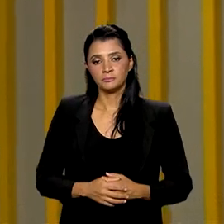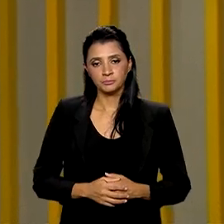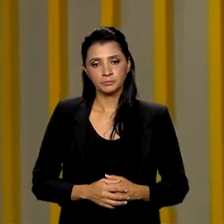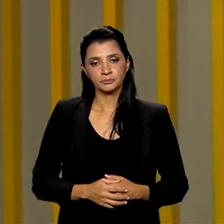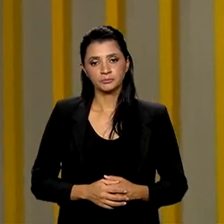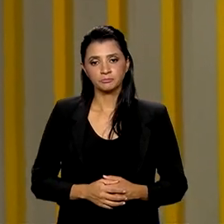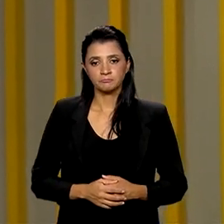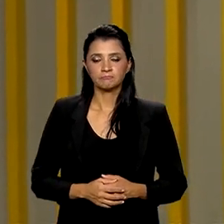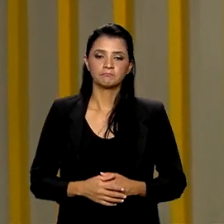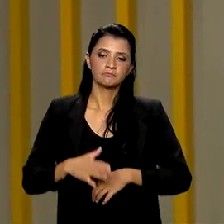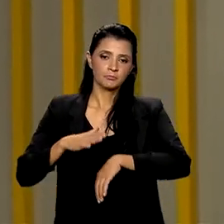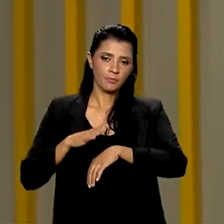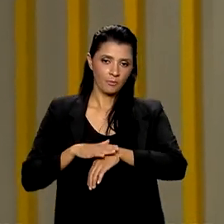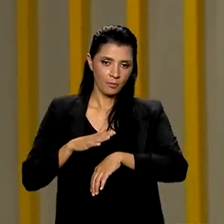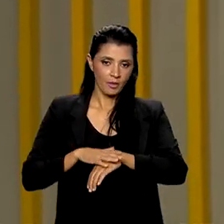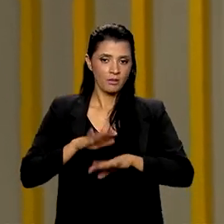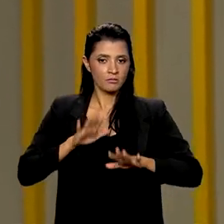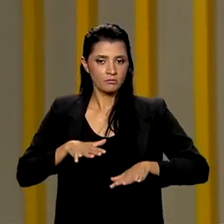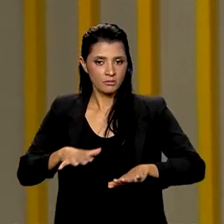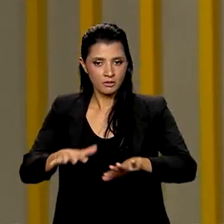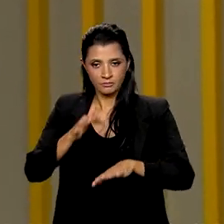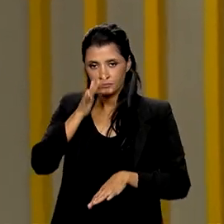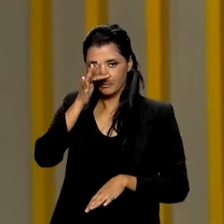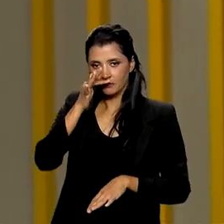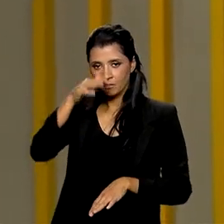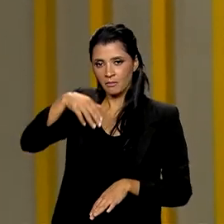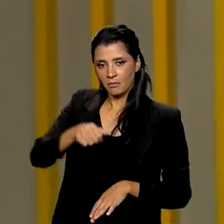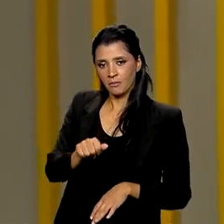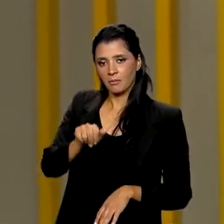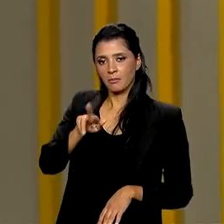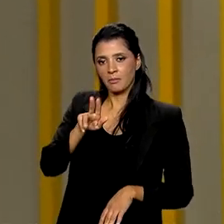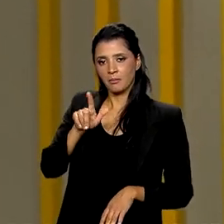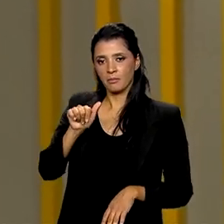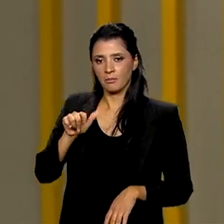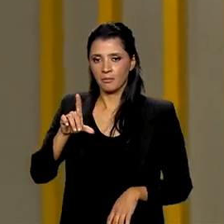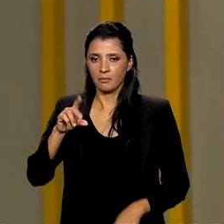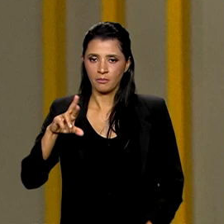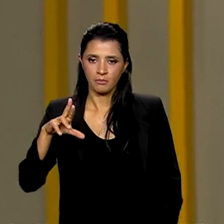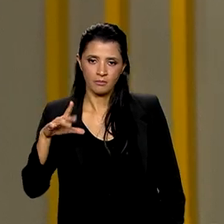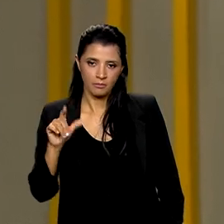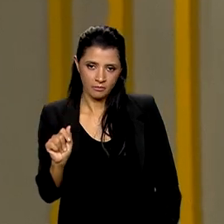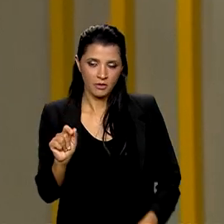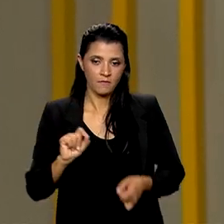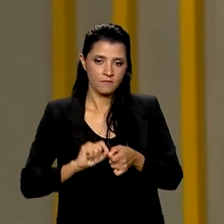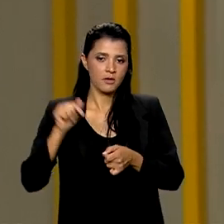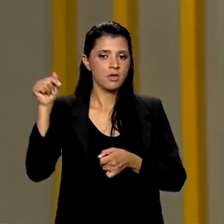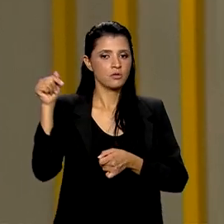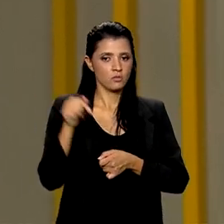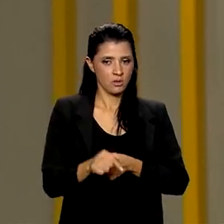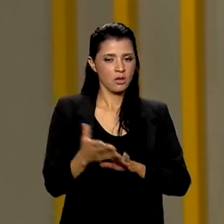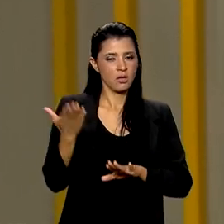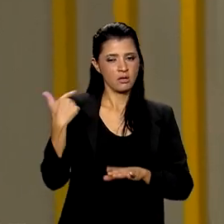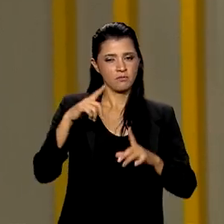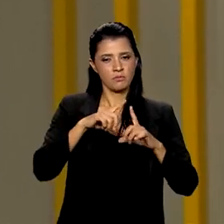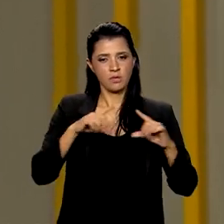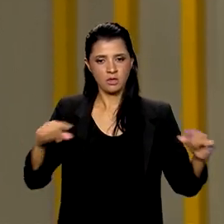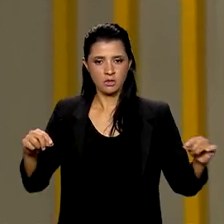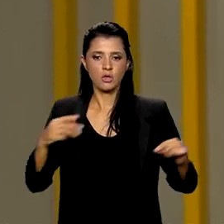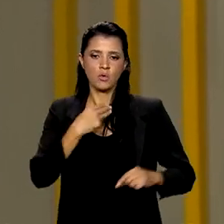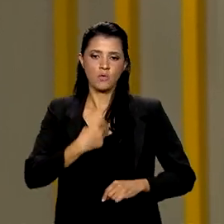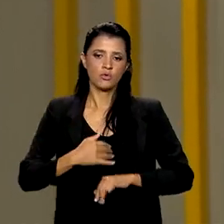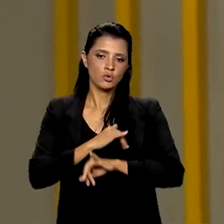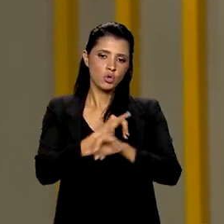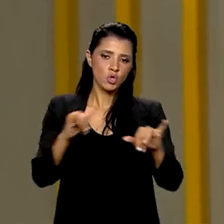Durante a Marcha das Margaridas, realizada nos últimos dias aqui em Brasília, o governo anunciou várias medidas que vão